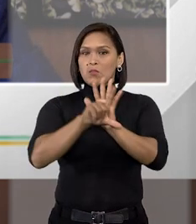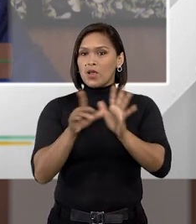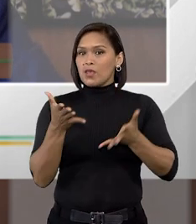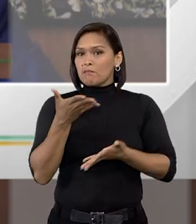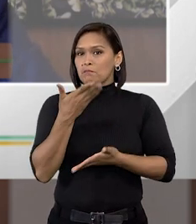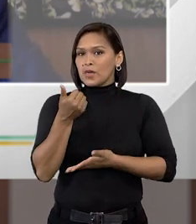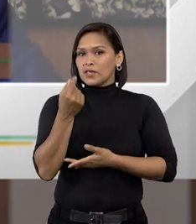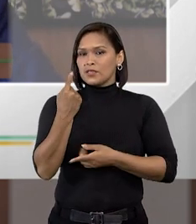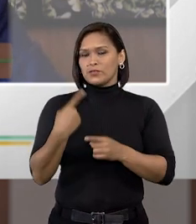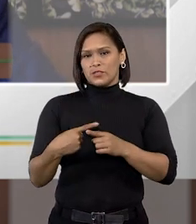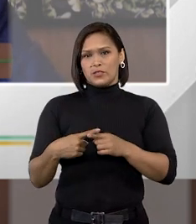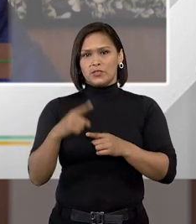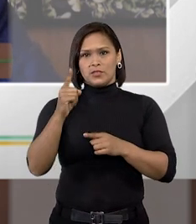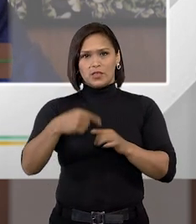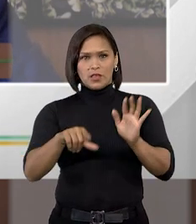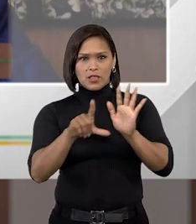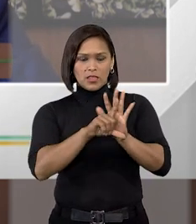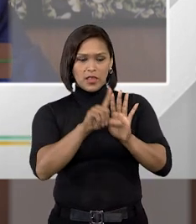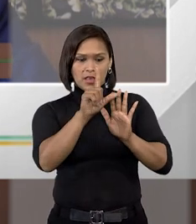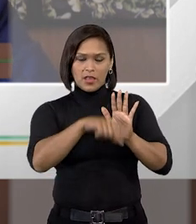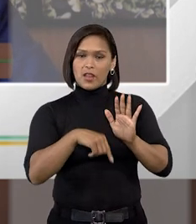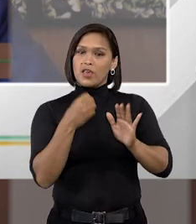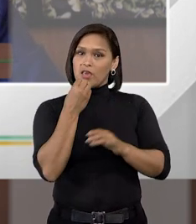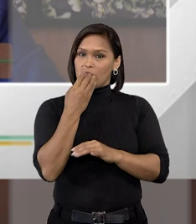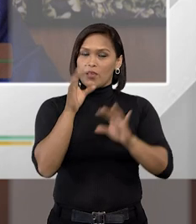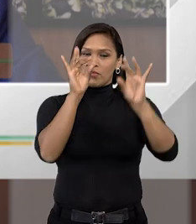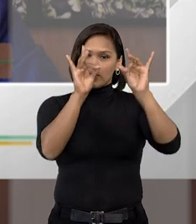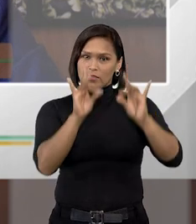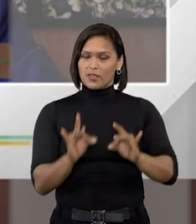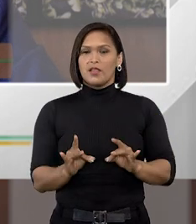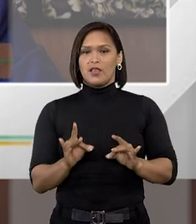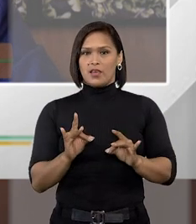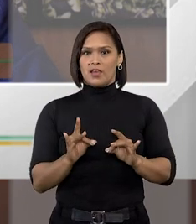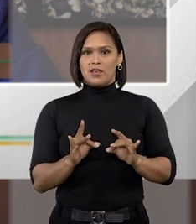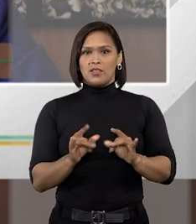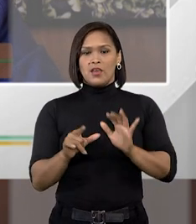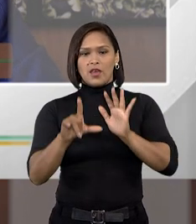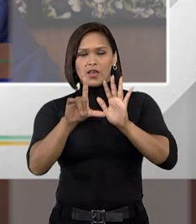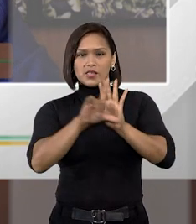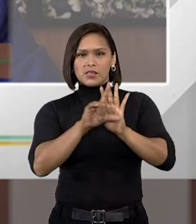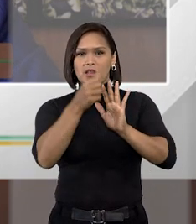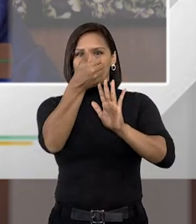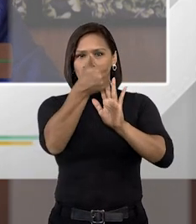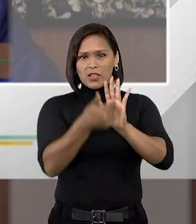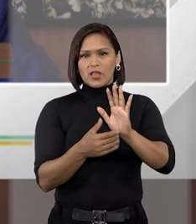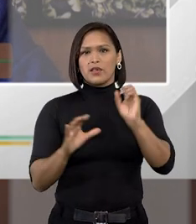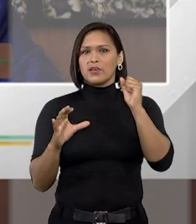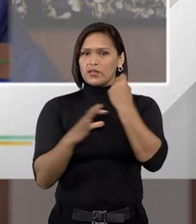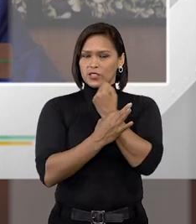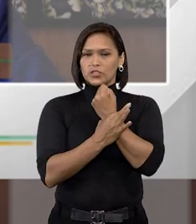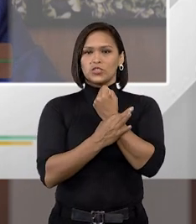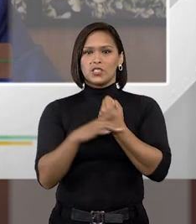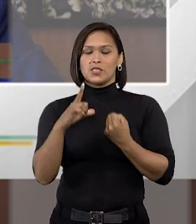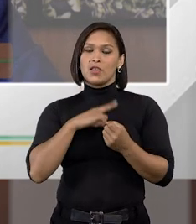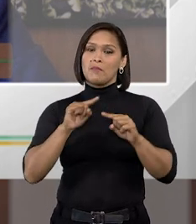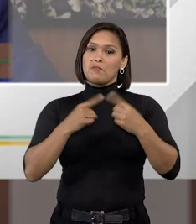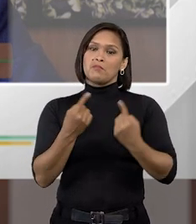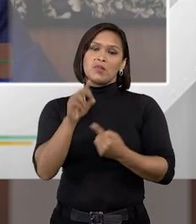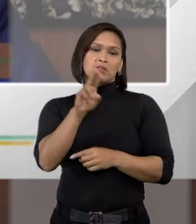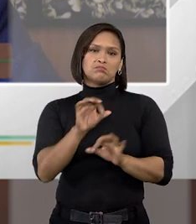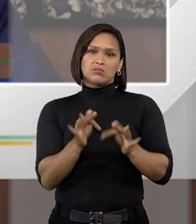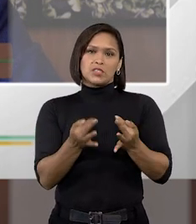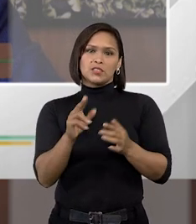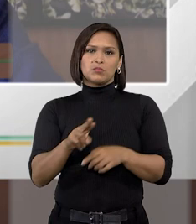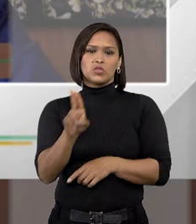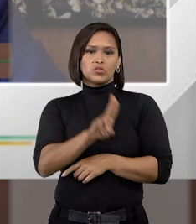excelente, nós temos uma lei que ela é bastante detalhada, que ela traz muitas garantias, mas que não é